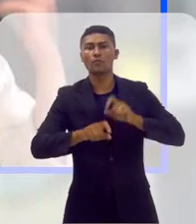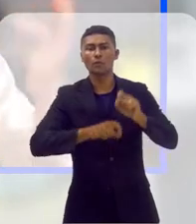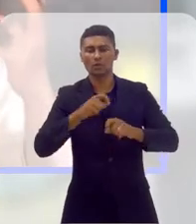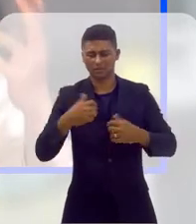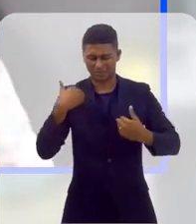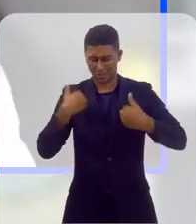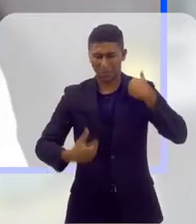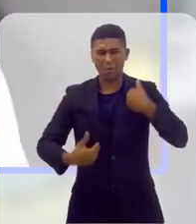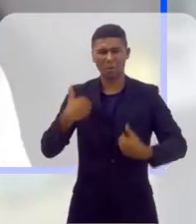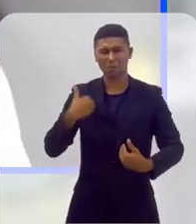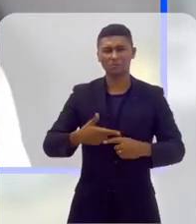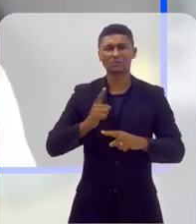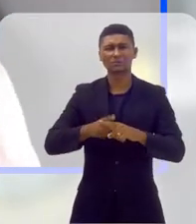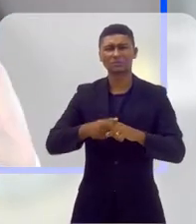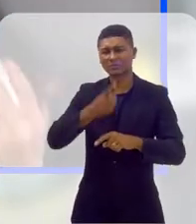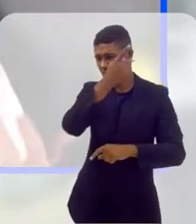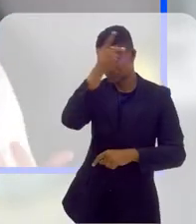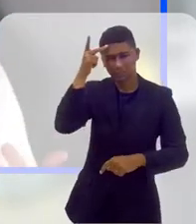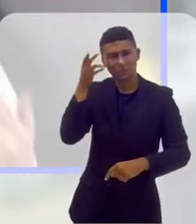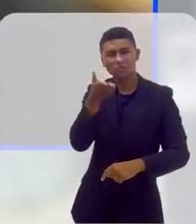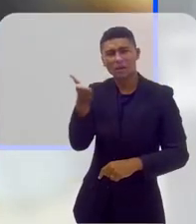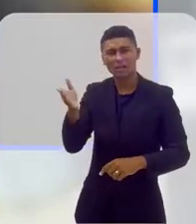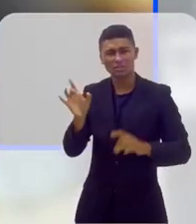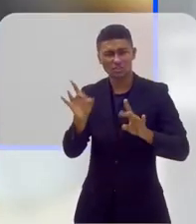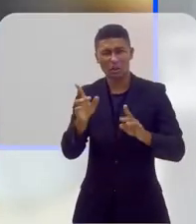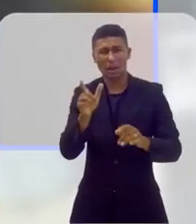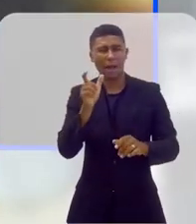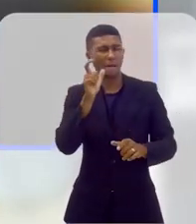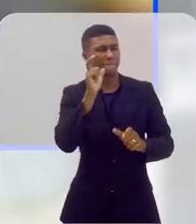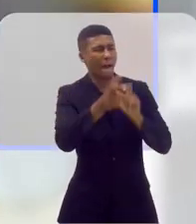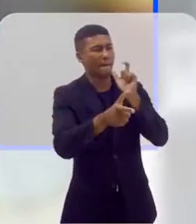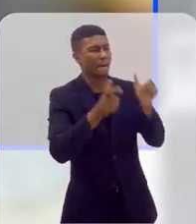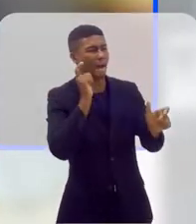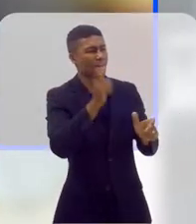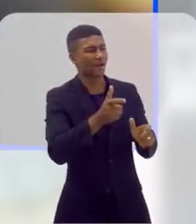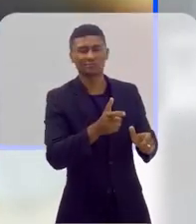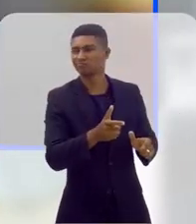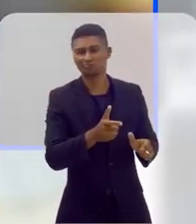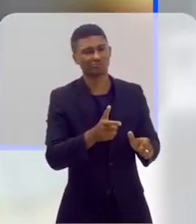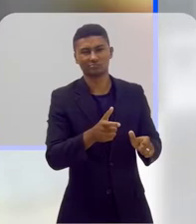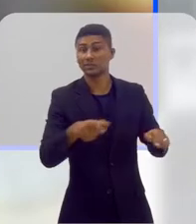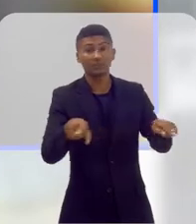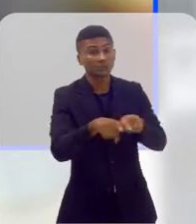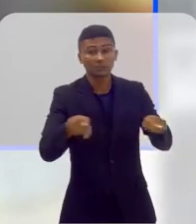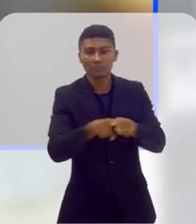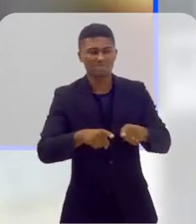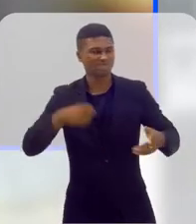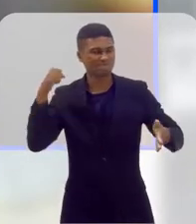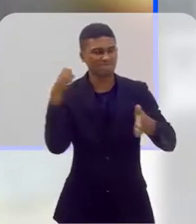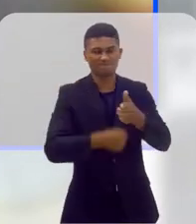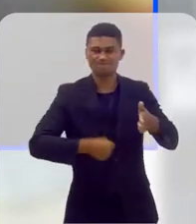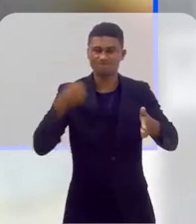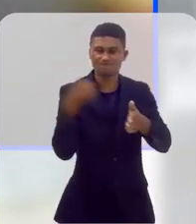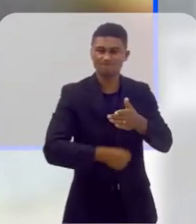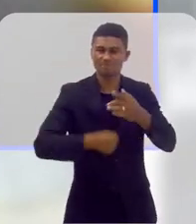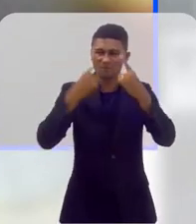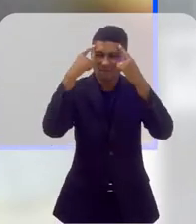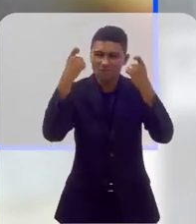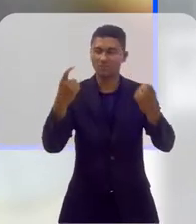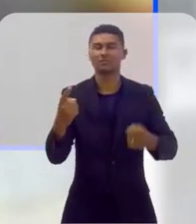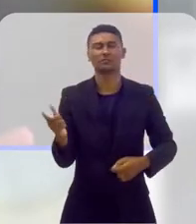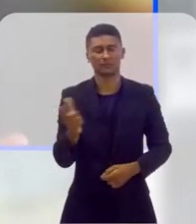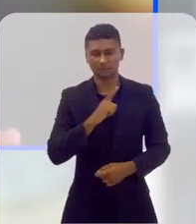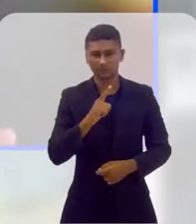ela, quem está agredindo, simplesmente dizer. Geralmente, ela tem um ato a mais, que é o ato da agressão, né? Como o Felipe compartilhou.